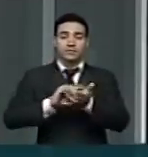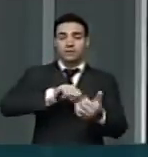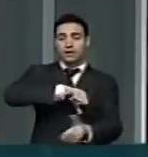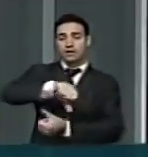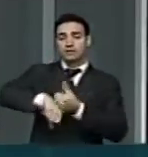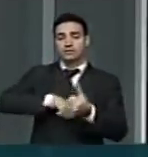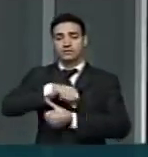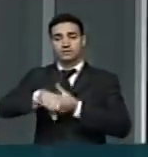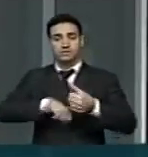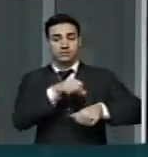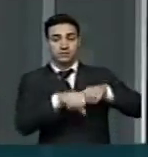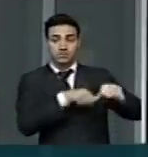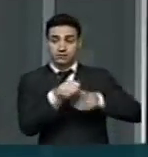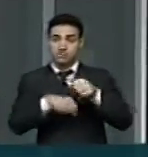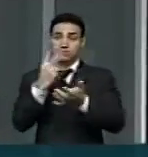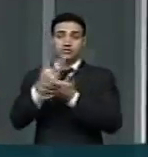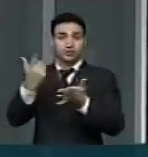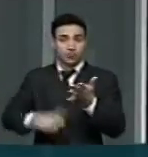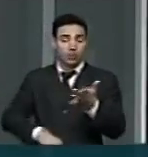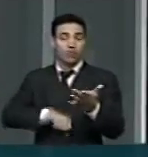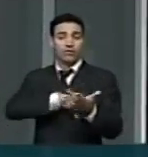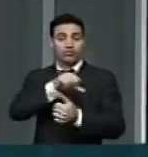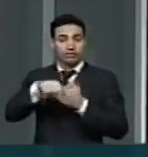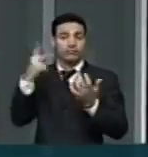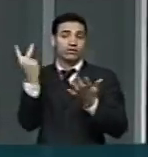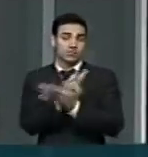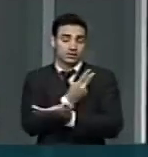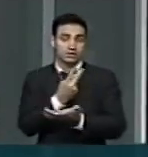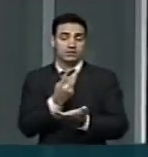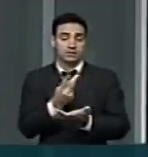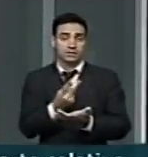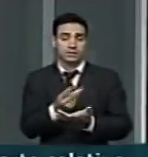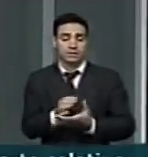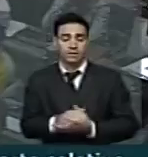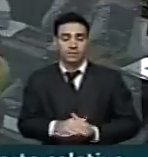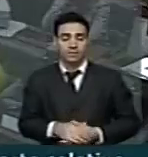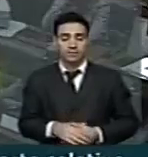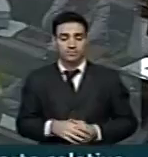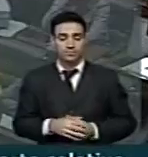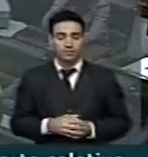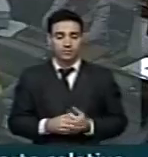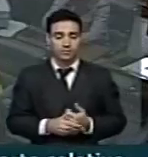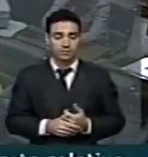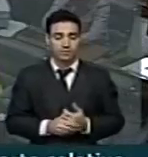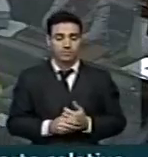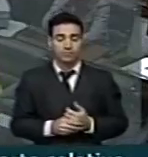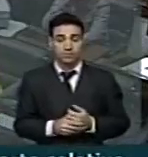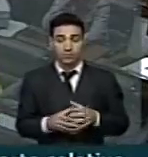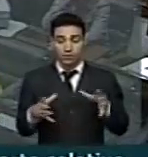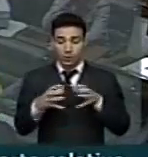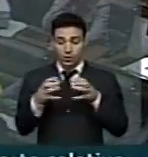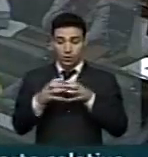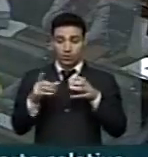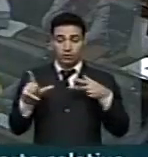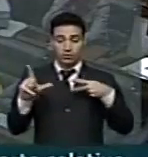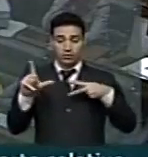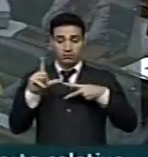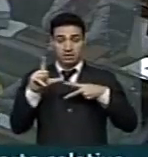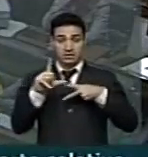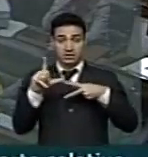vicioso. Aí que se coloca, o movimento tarifa zero, obviamente, é